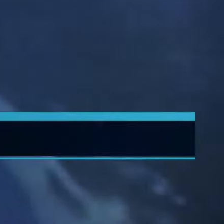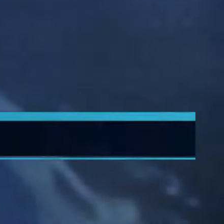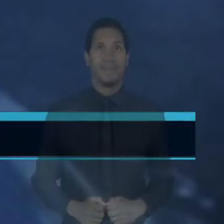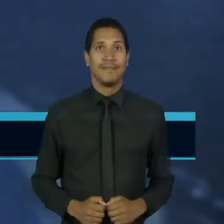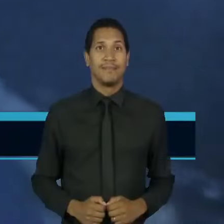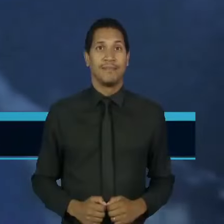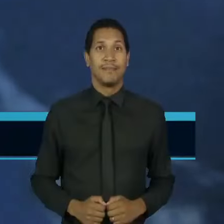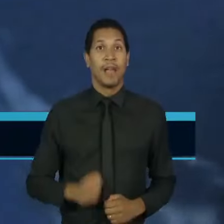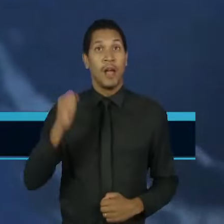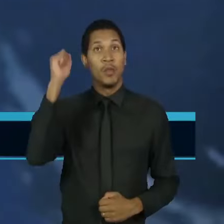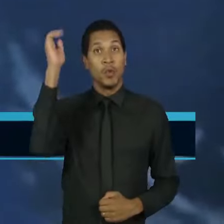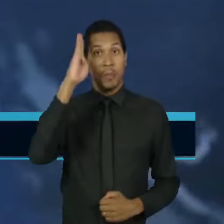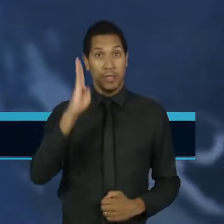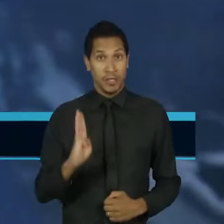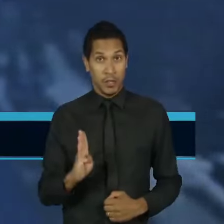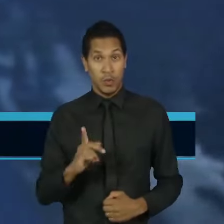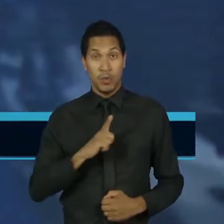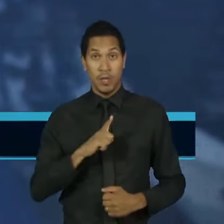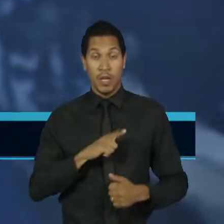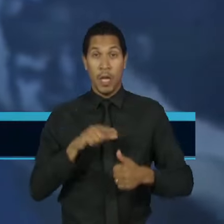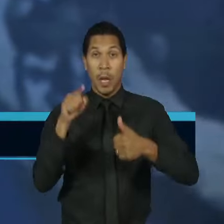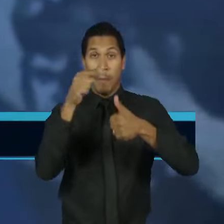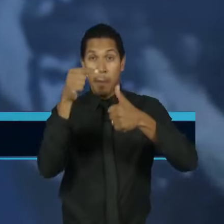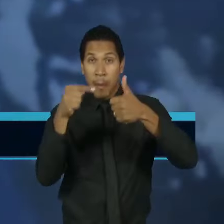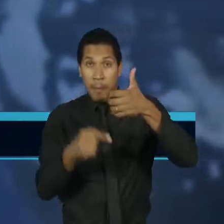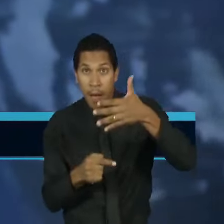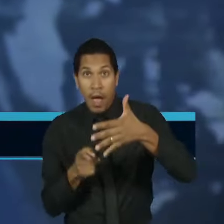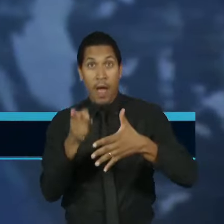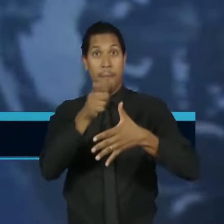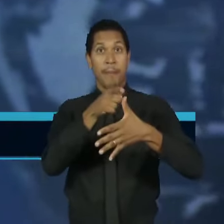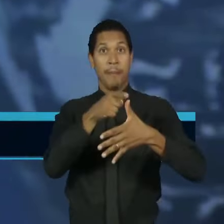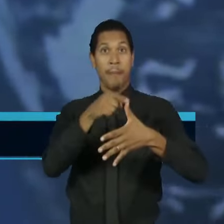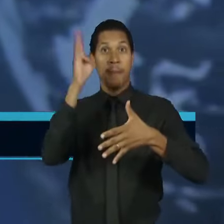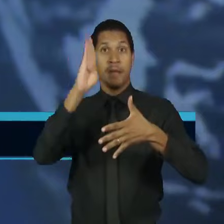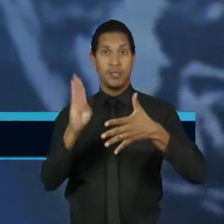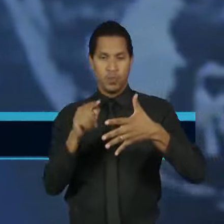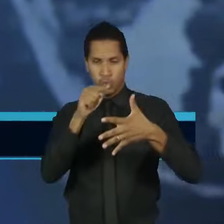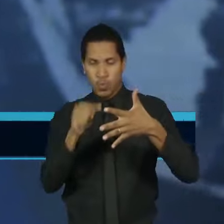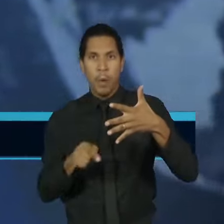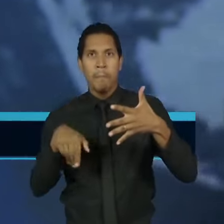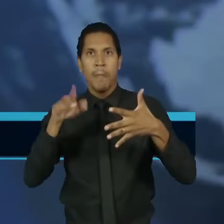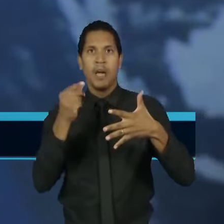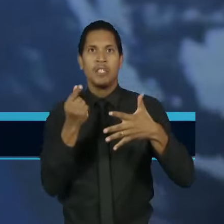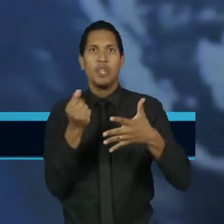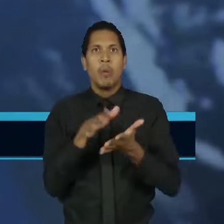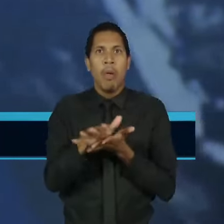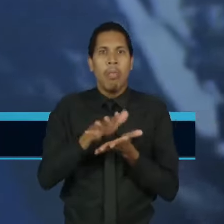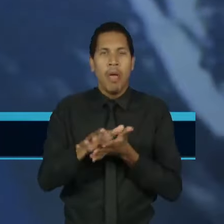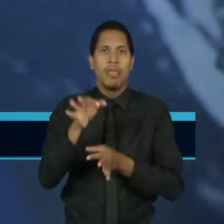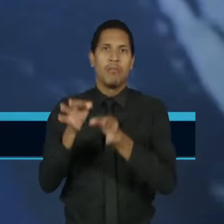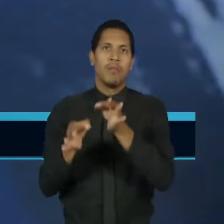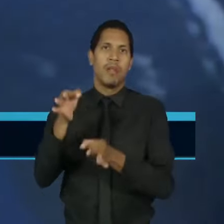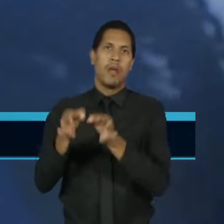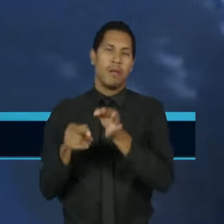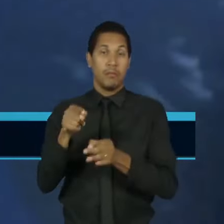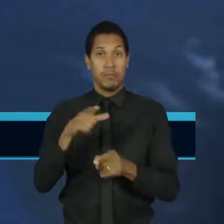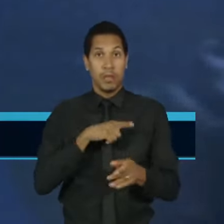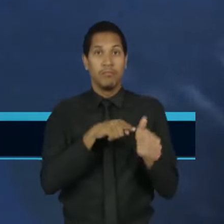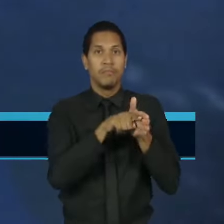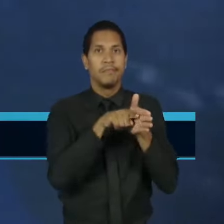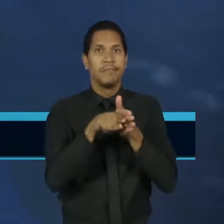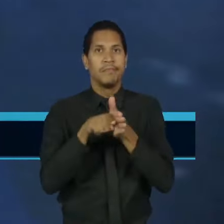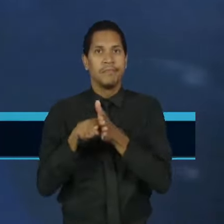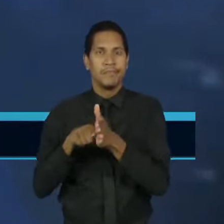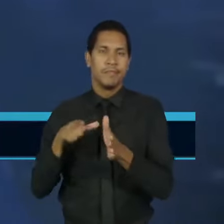O Brasil está no topo da lista de países que mais gastam com tribunais. É o que mostra um levantamento inédito feito